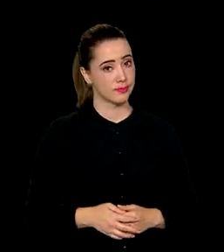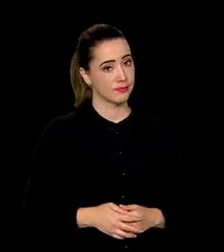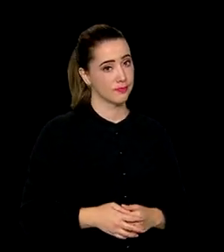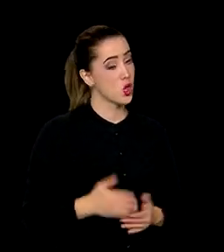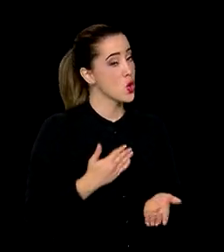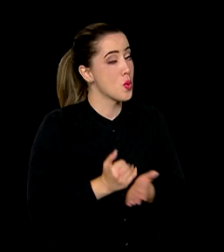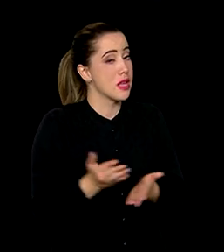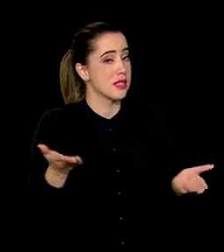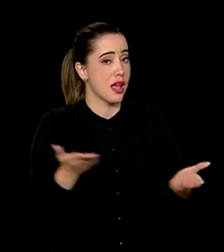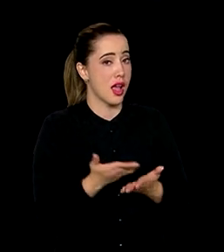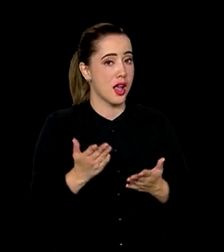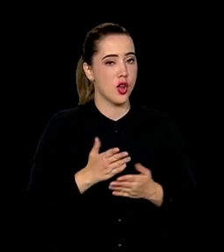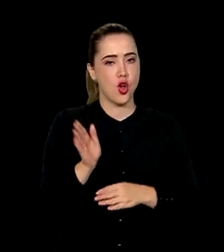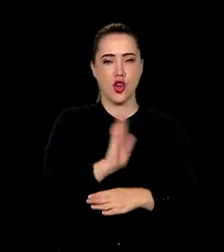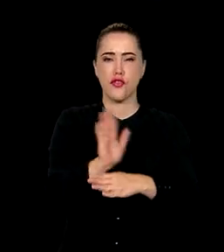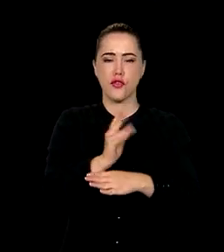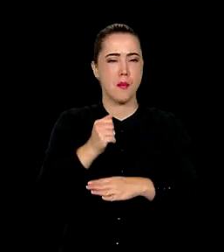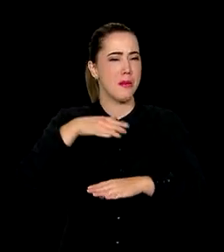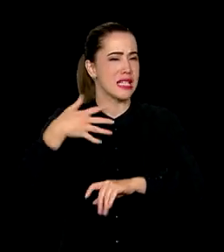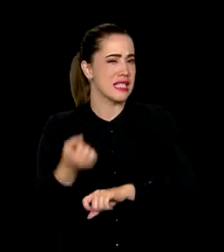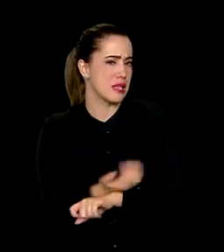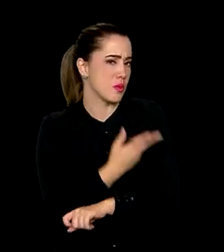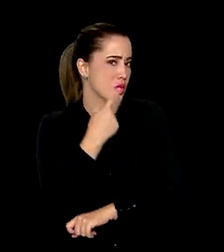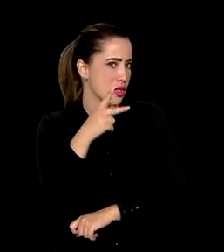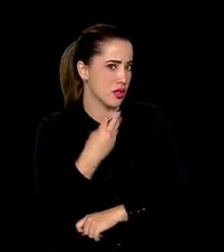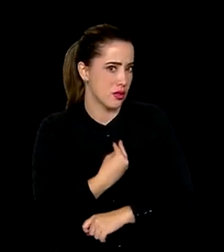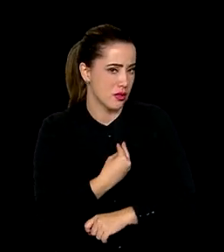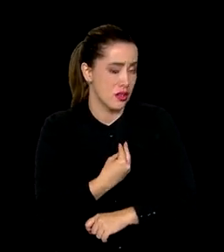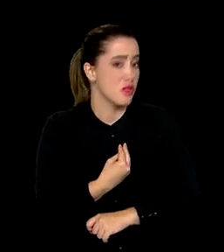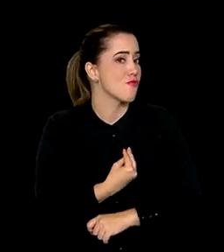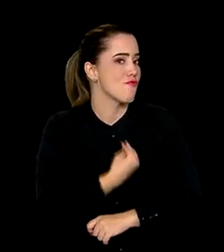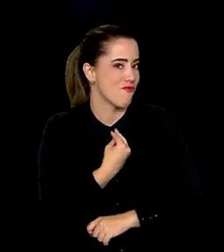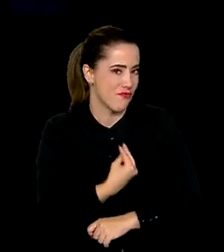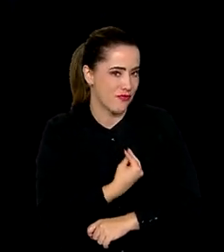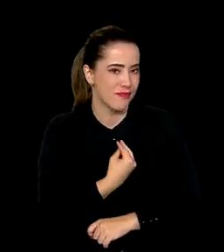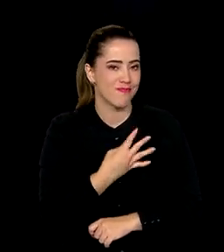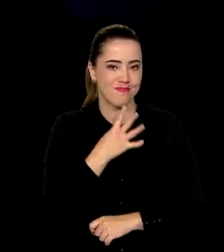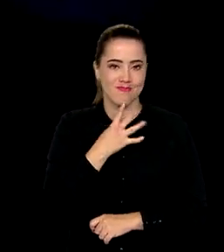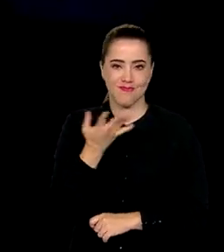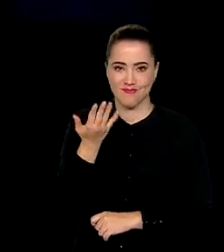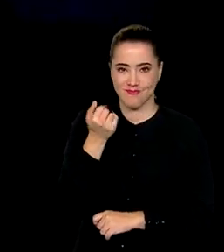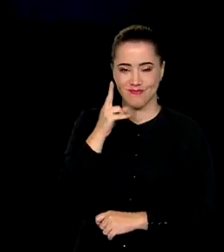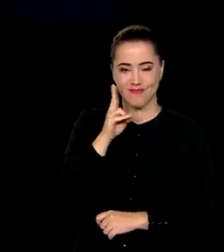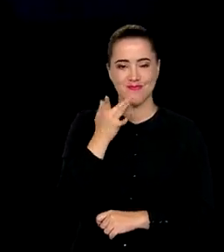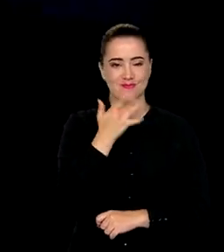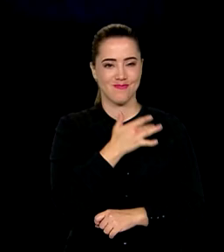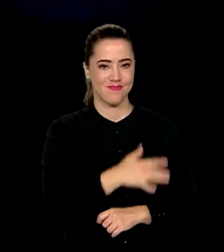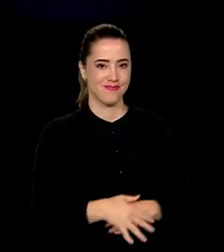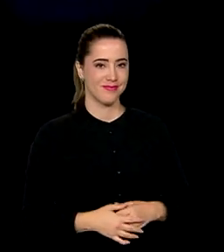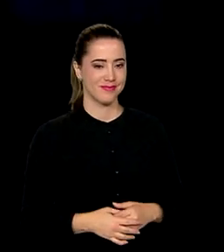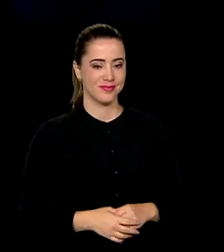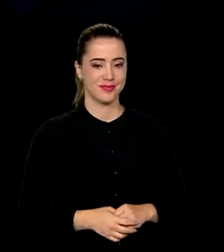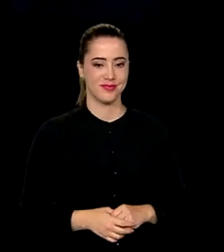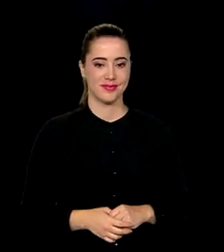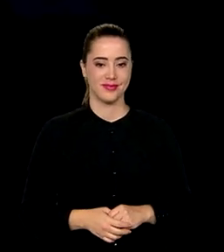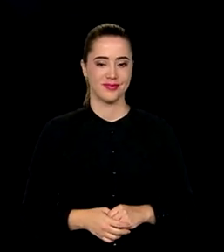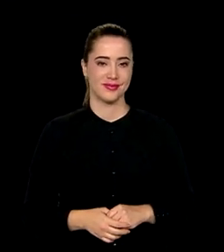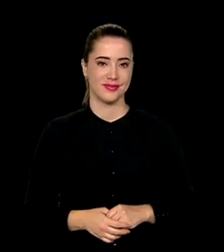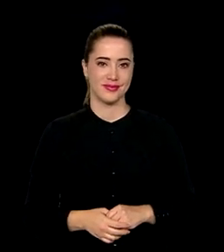Começa agora o filme mais emocionante que você já viu, o da sua vida. Hum, gostoso isso aqui.